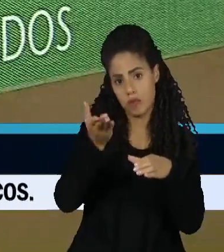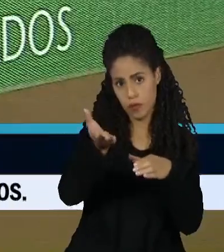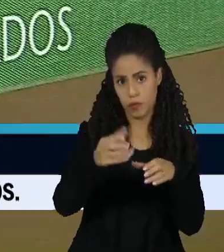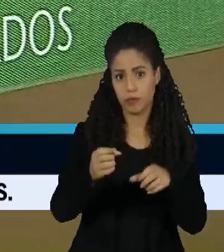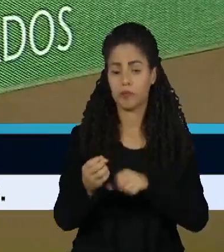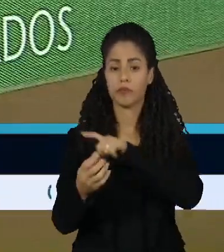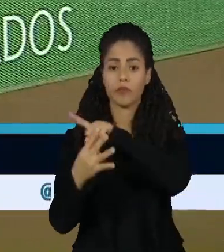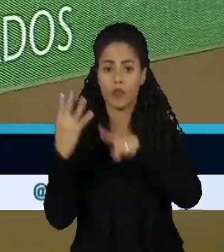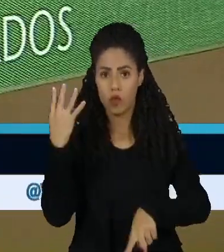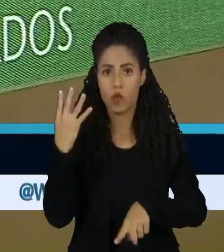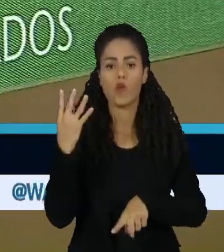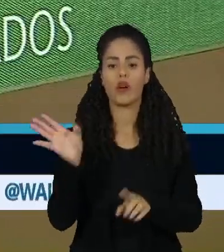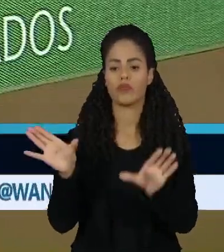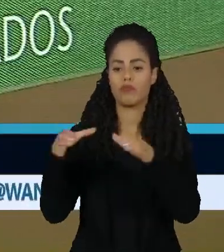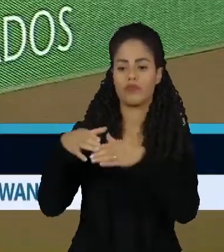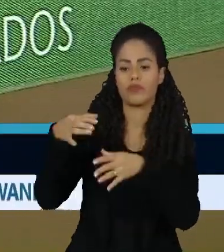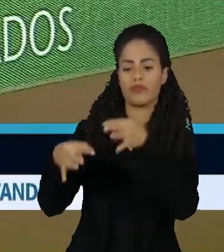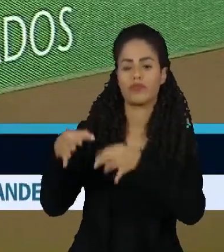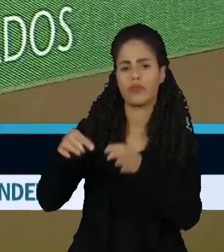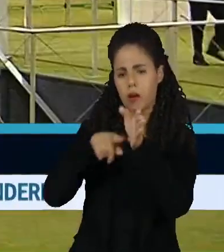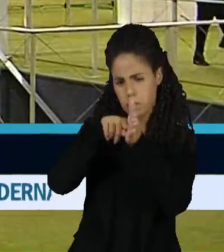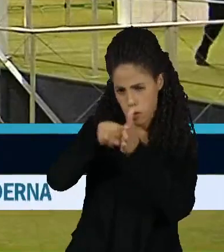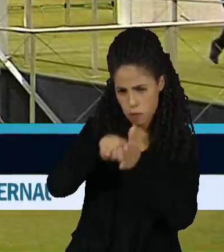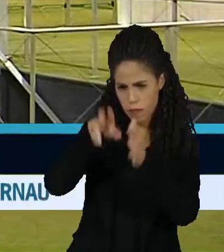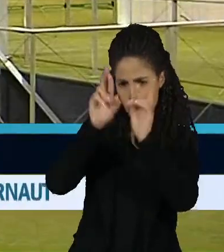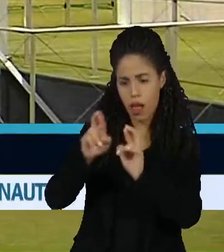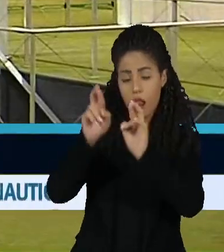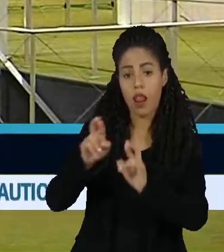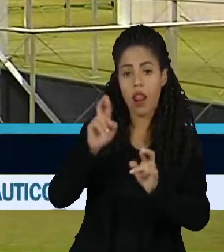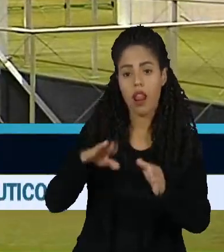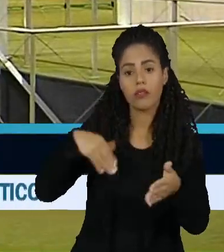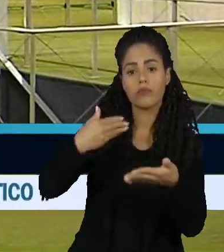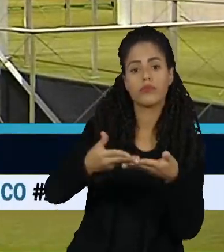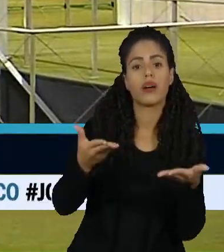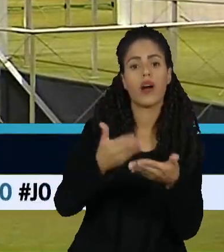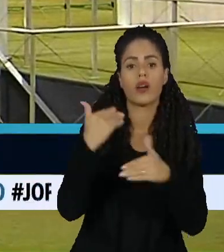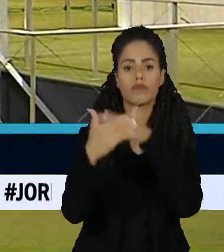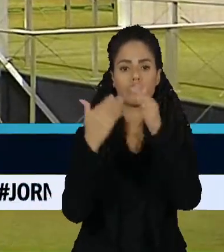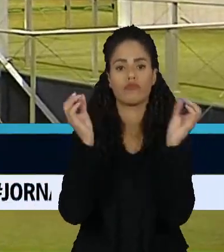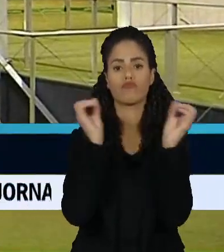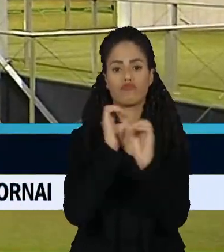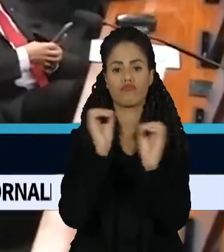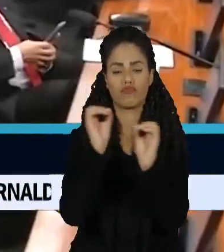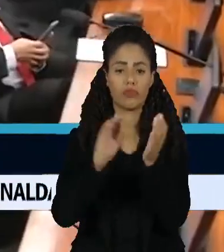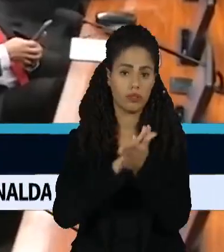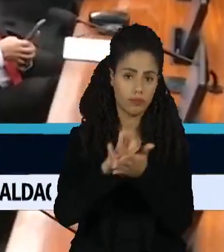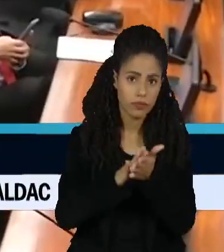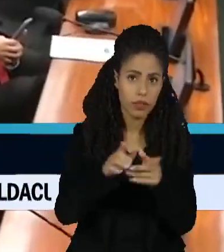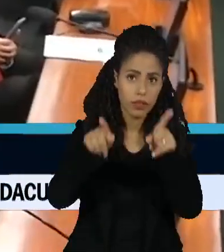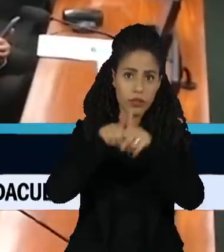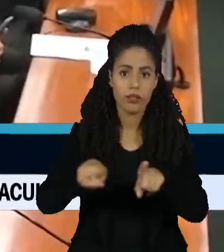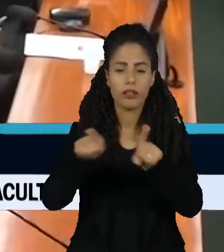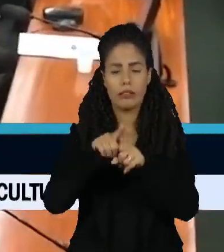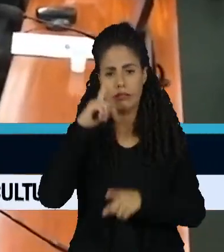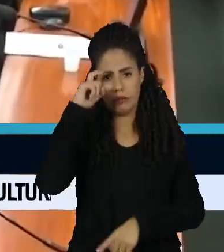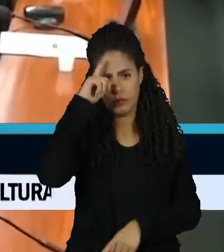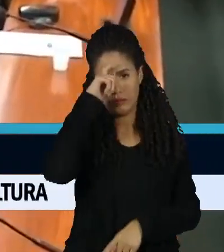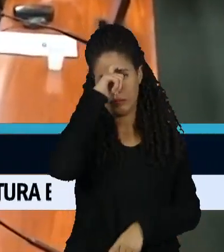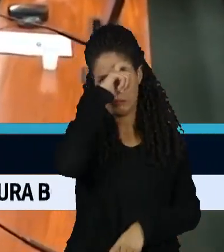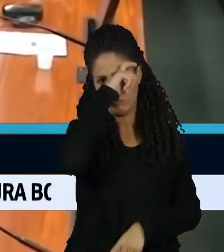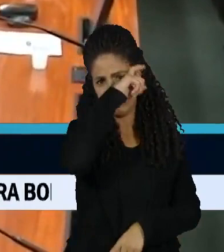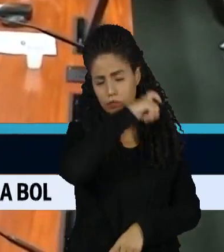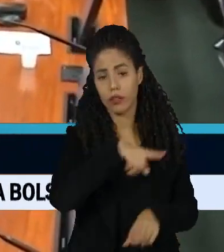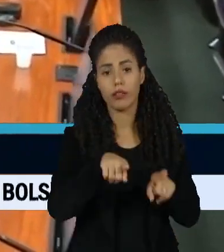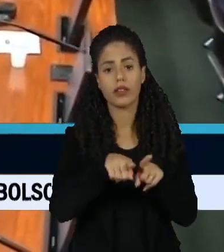Quatro comissões parlamentares de inquérito chegam aos últimos dias com pouca evolução nas apurações e com dificuldades para